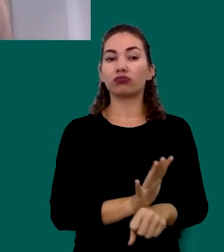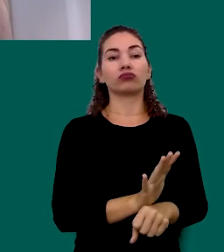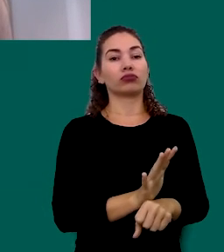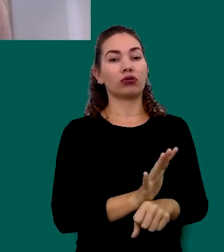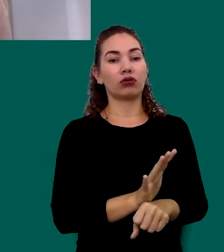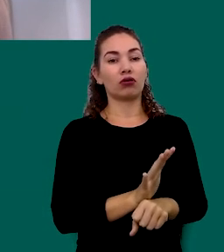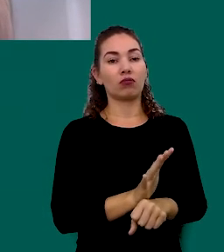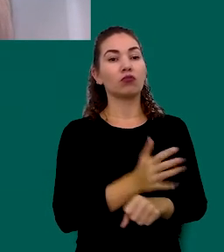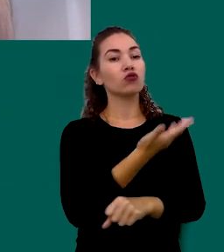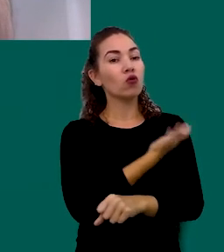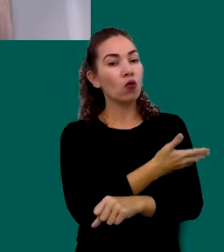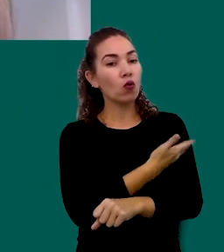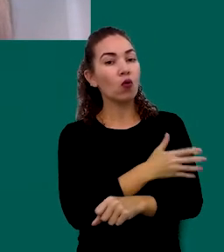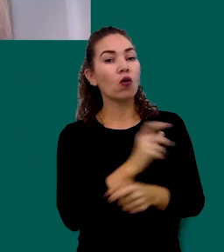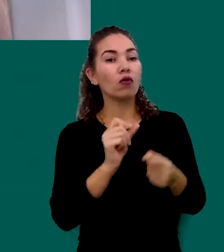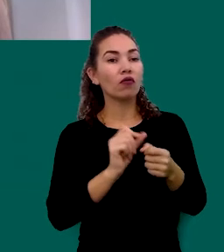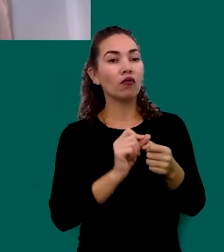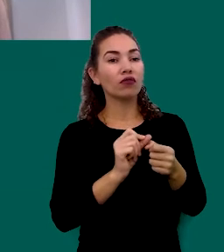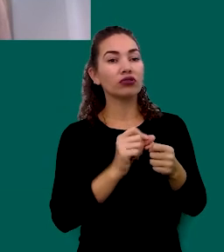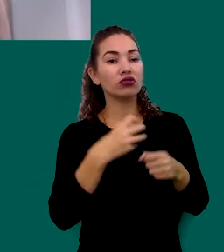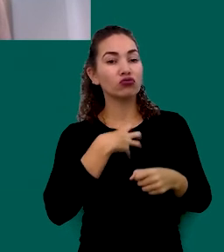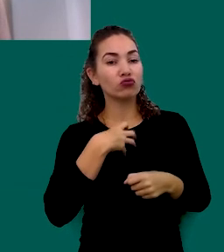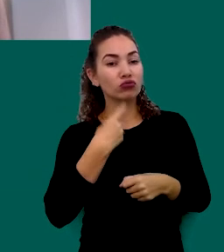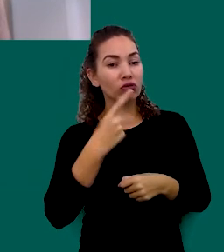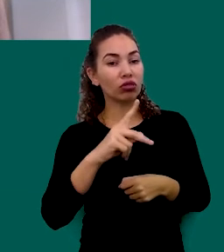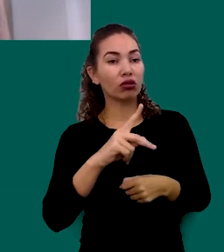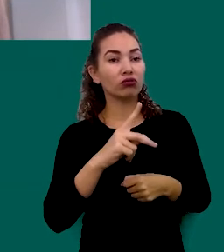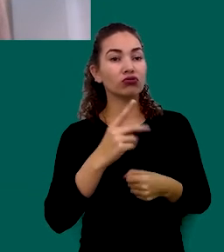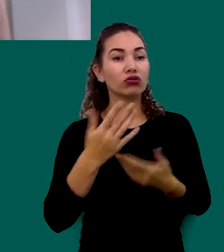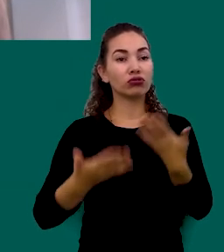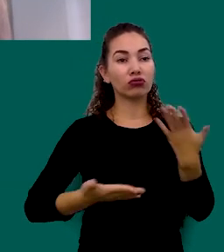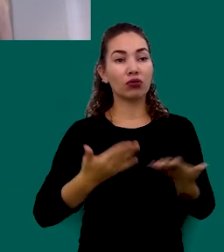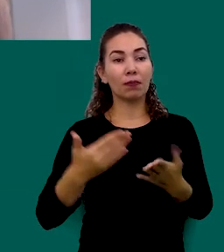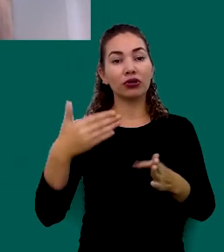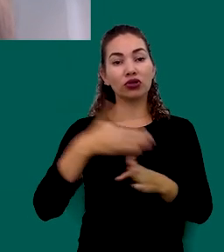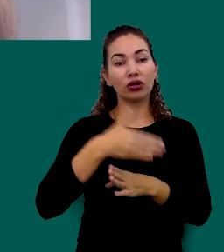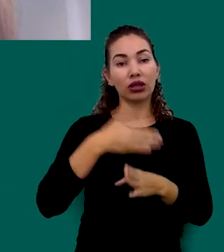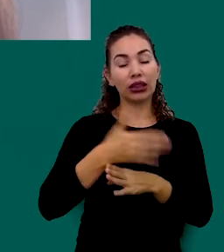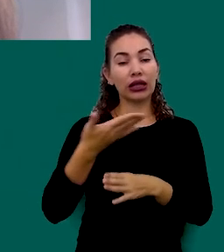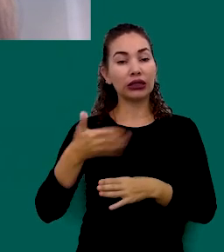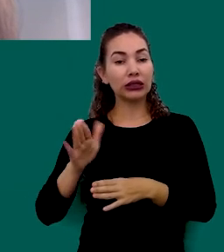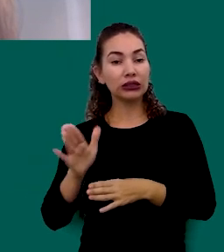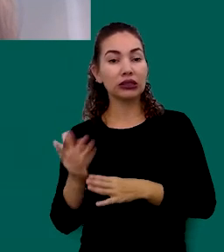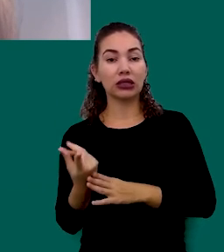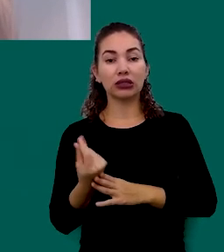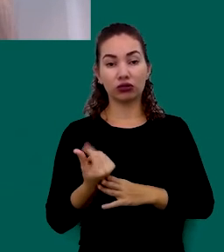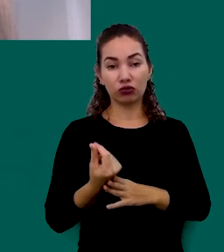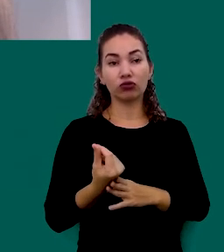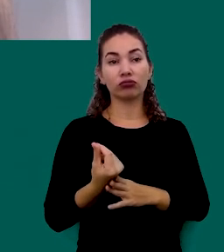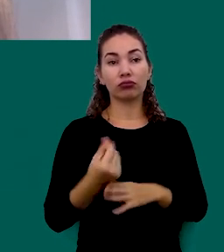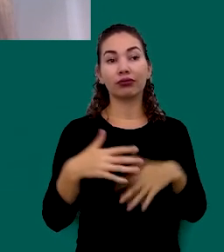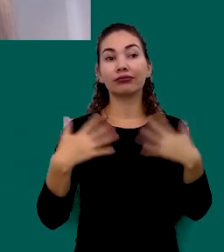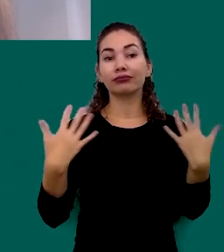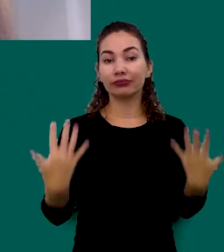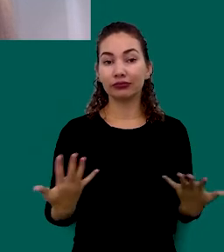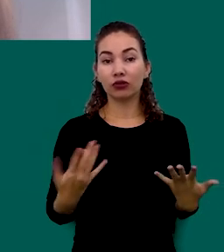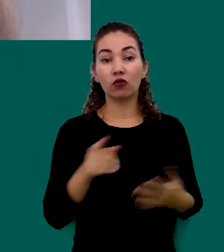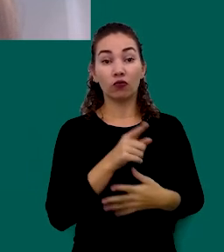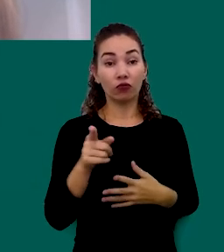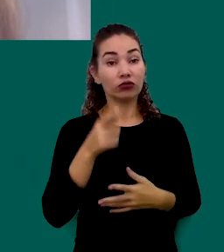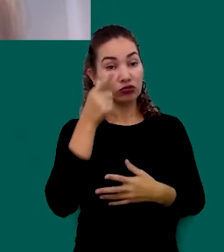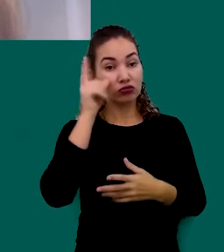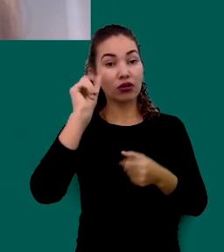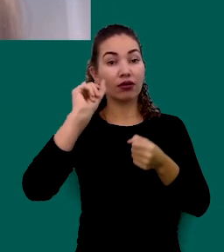Customizamos Essa Planilha Para Você Conforme As Tuas Entradas E Saídas De Recursos Então Vocês